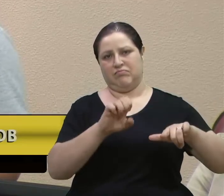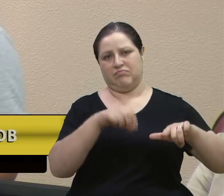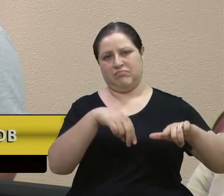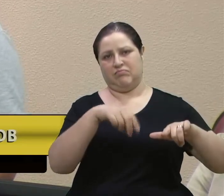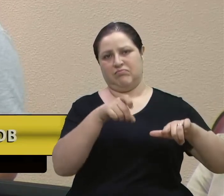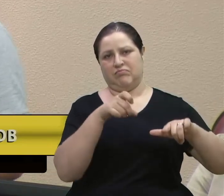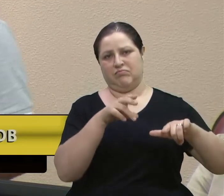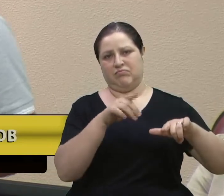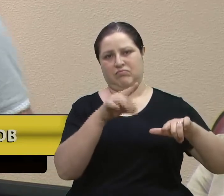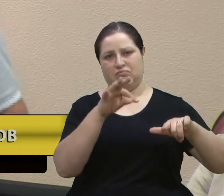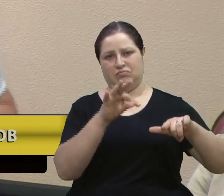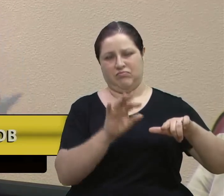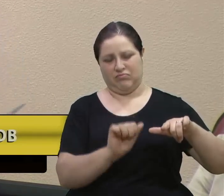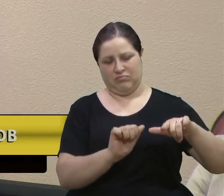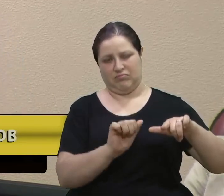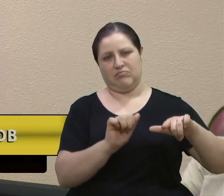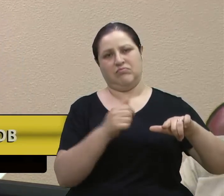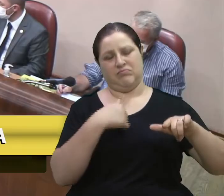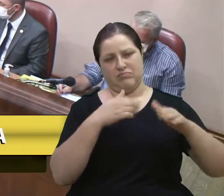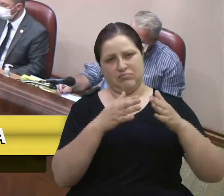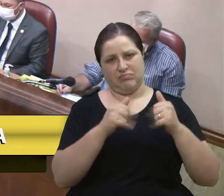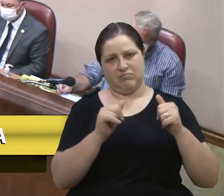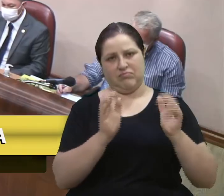se possível, também acompanhem o voto. Obrigado, senhor presidente.